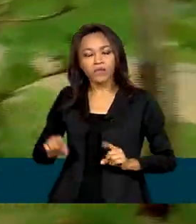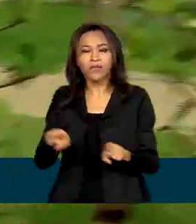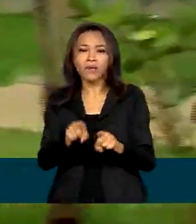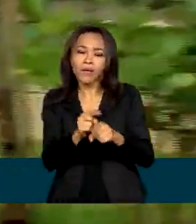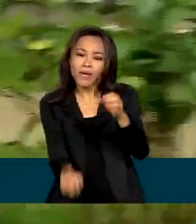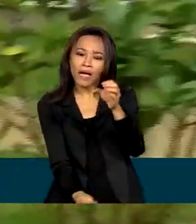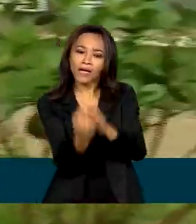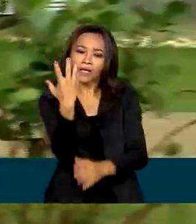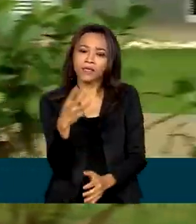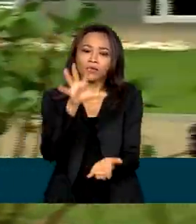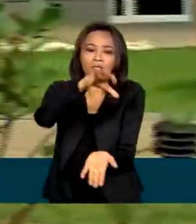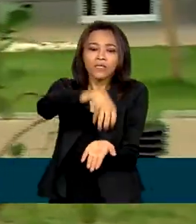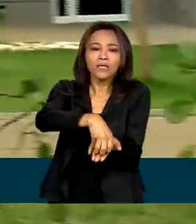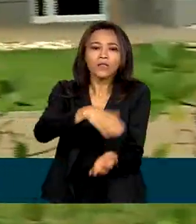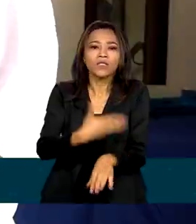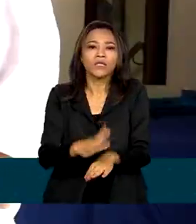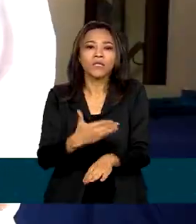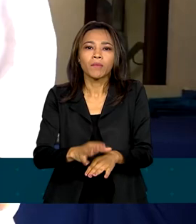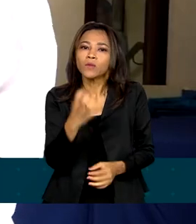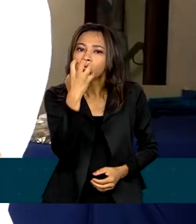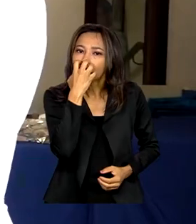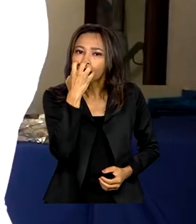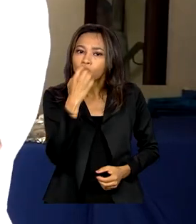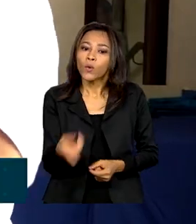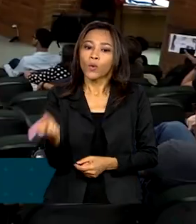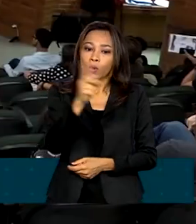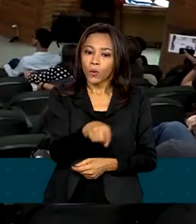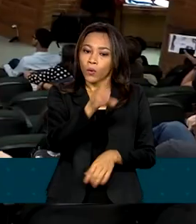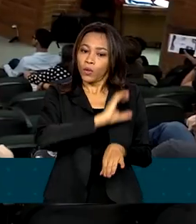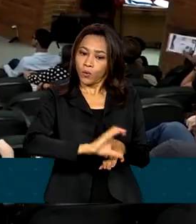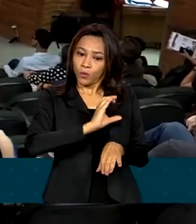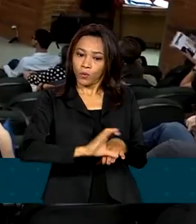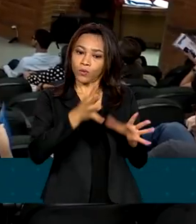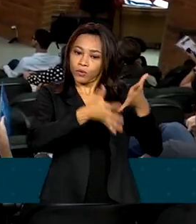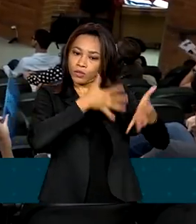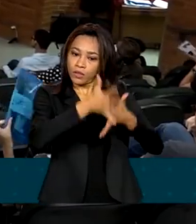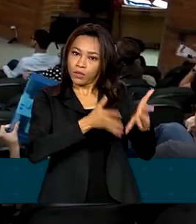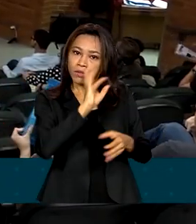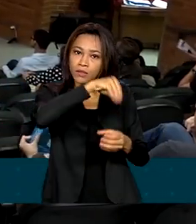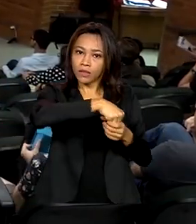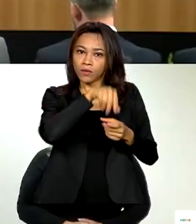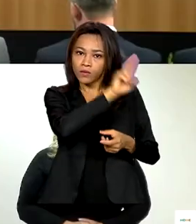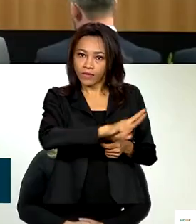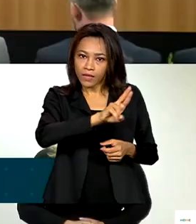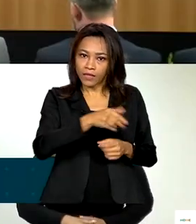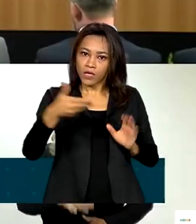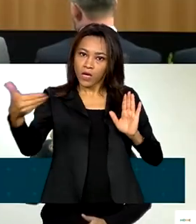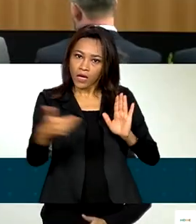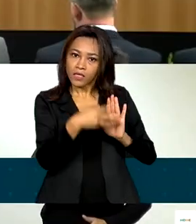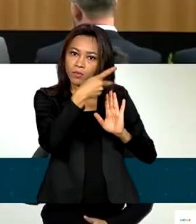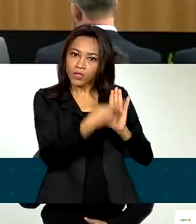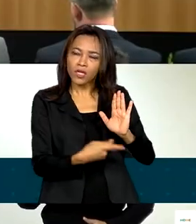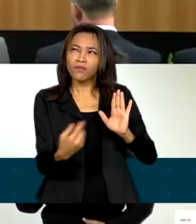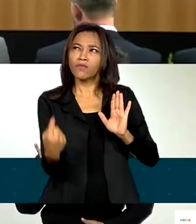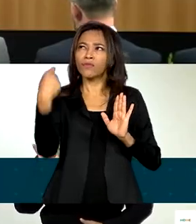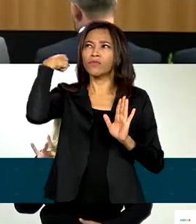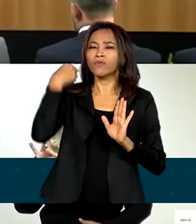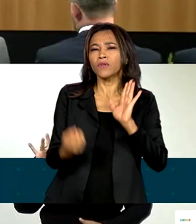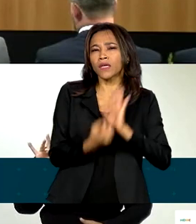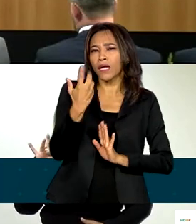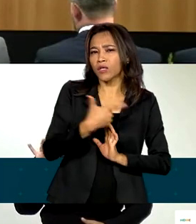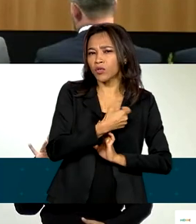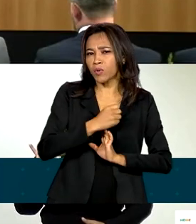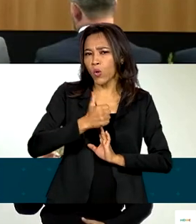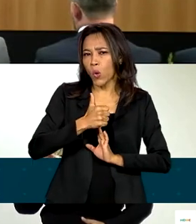centros de adestramento de cães-guias e cursos de libras em nível superior. O projeto foi criado em 2011 e